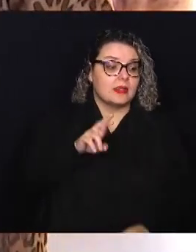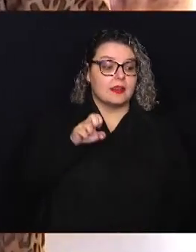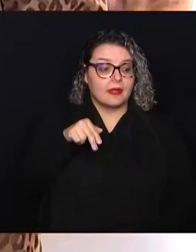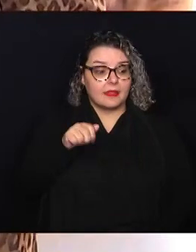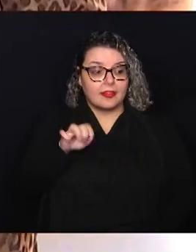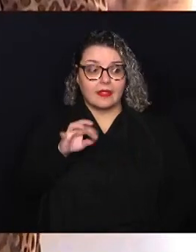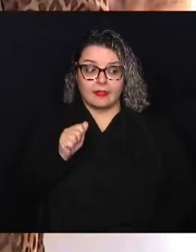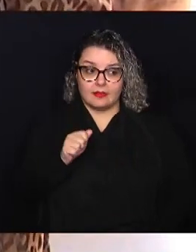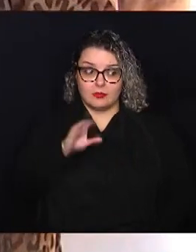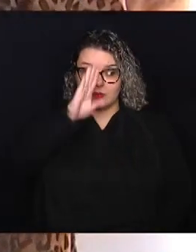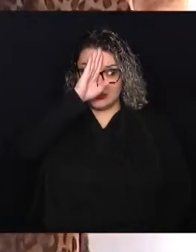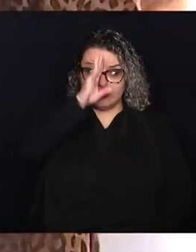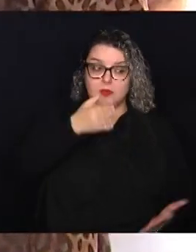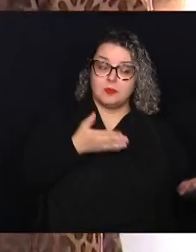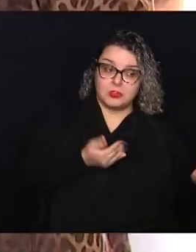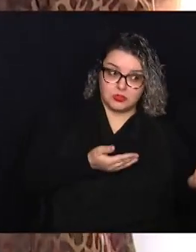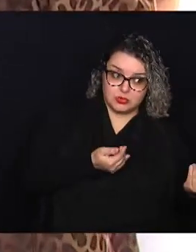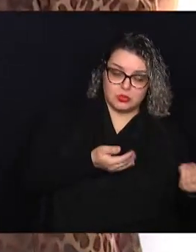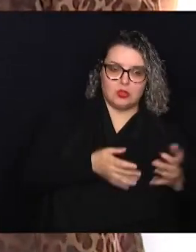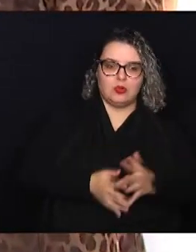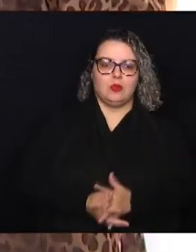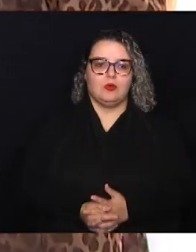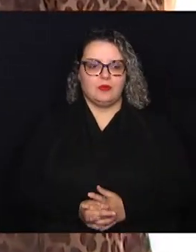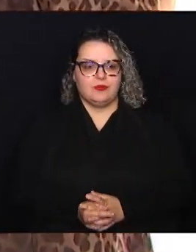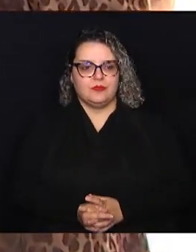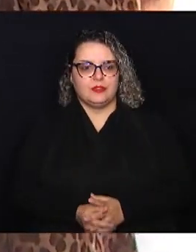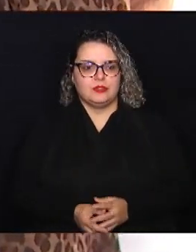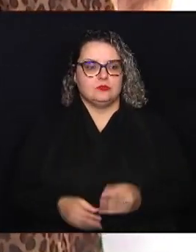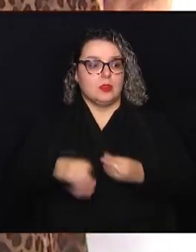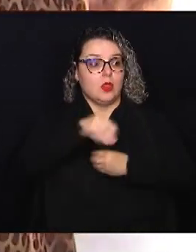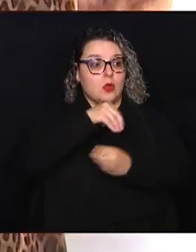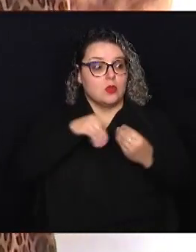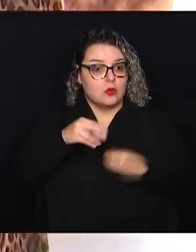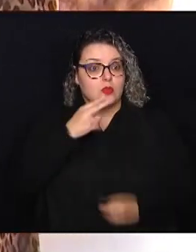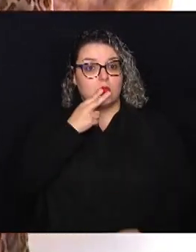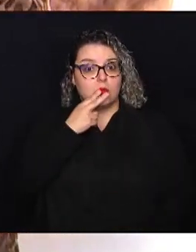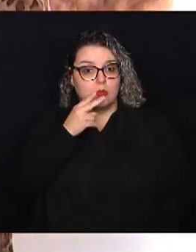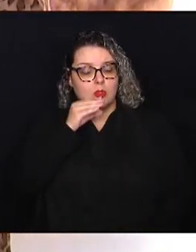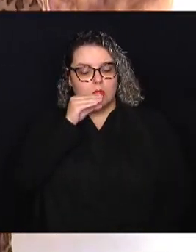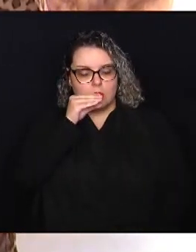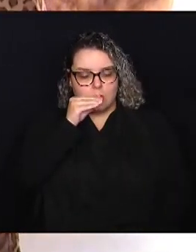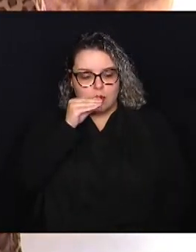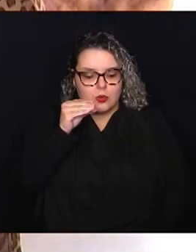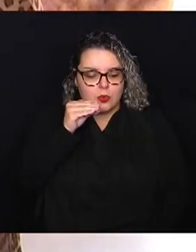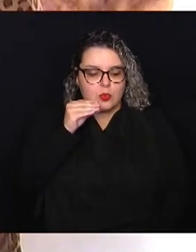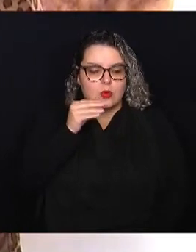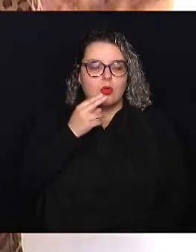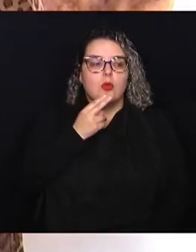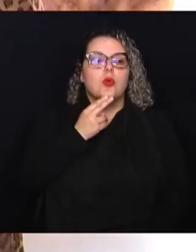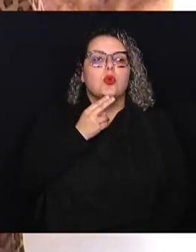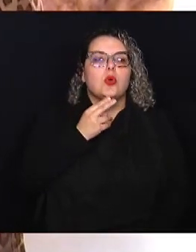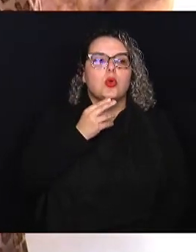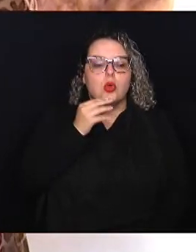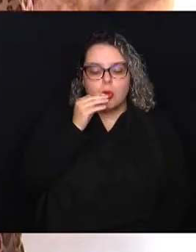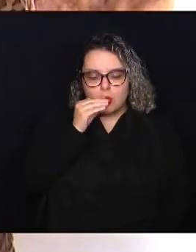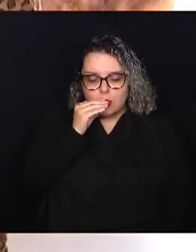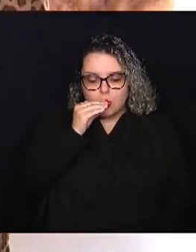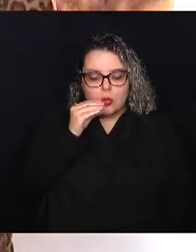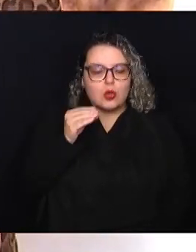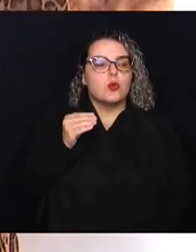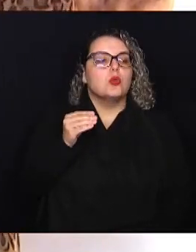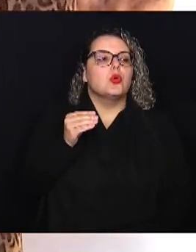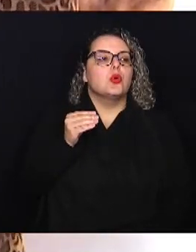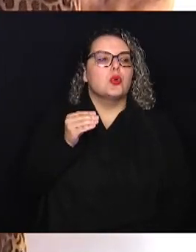Principalmente os jovens, essa questão que envolve o cigarro eletrônico, né? Também é prejudicial.